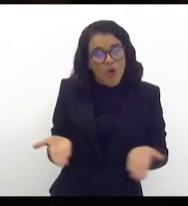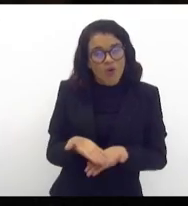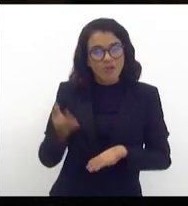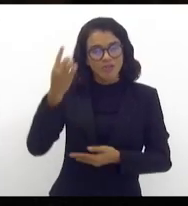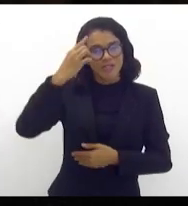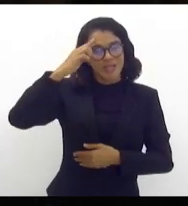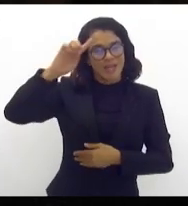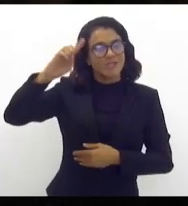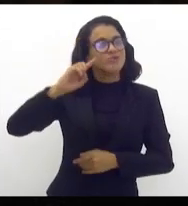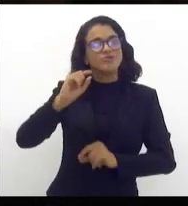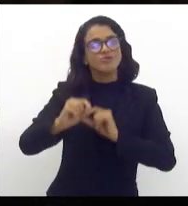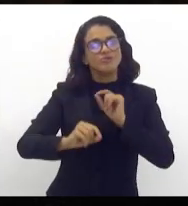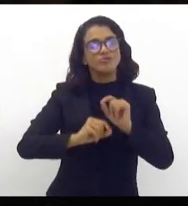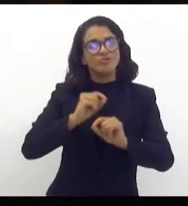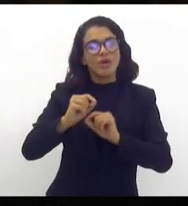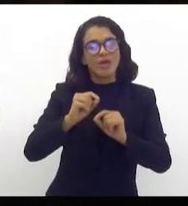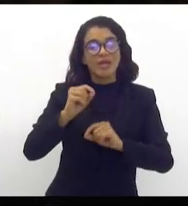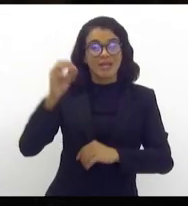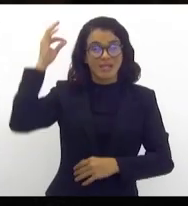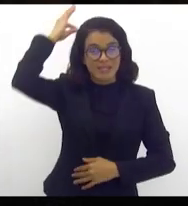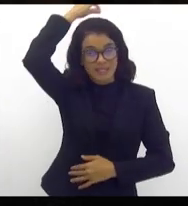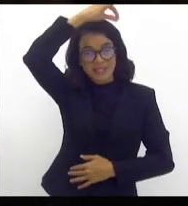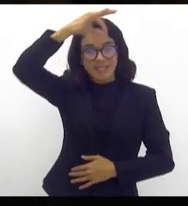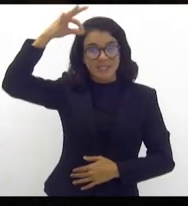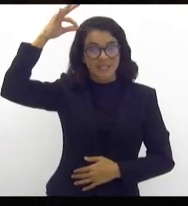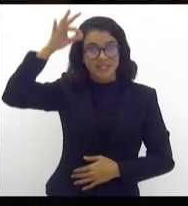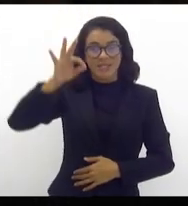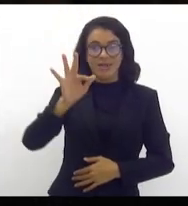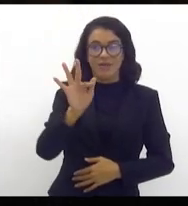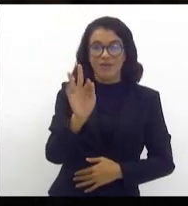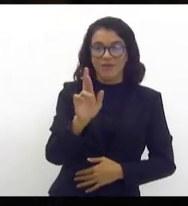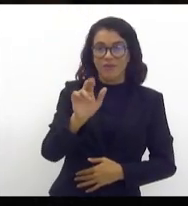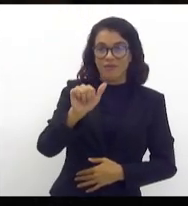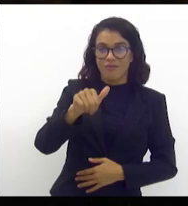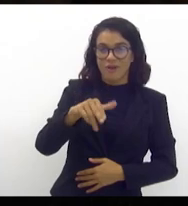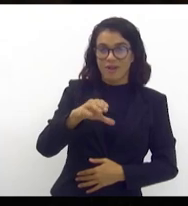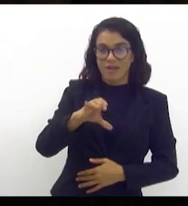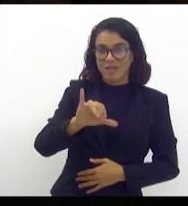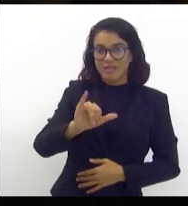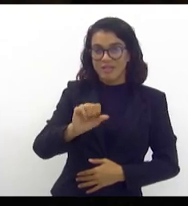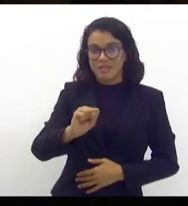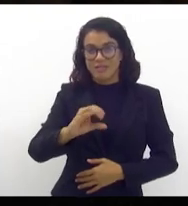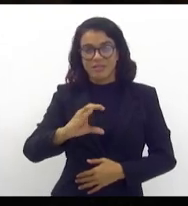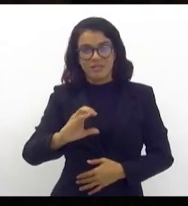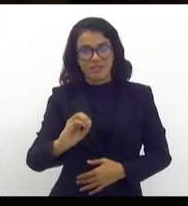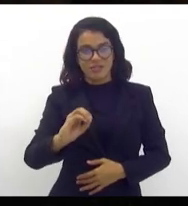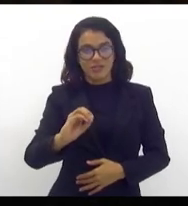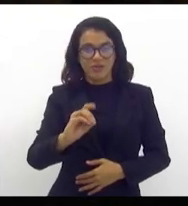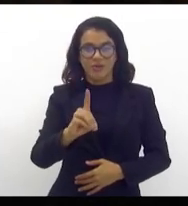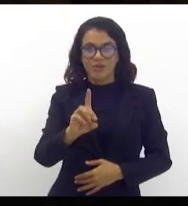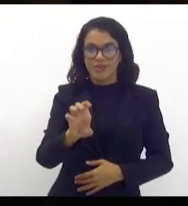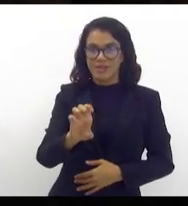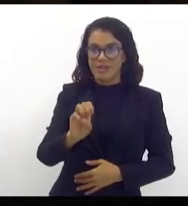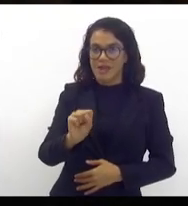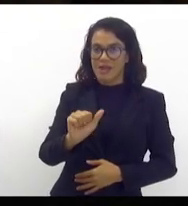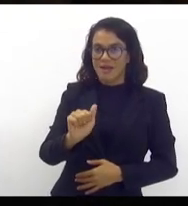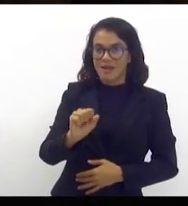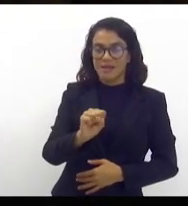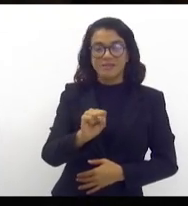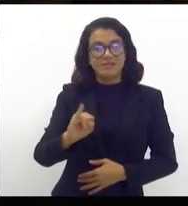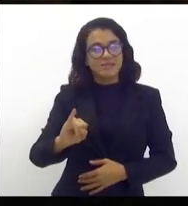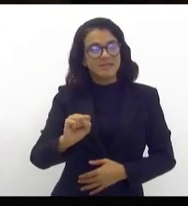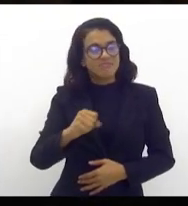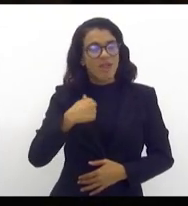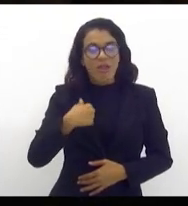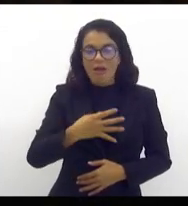de São Francisco de Assis, que é um santo que eu tenho muita admiração,